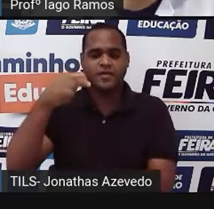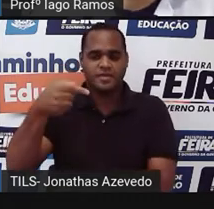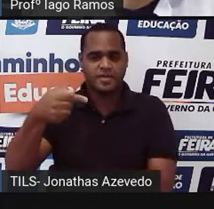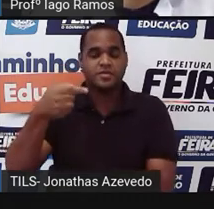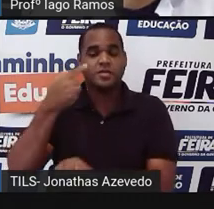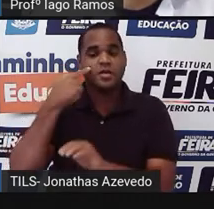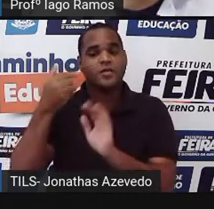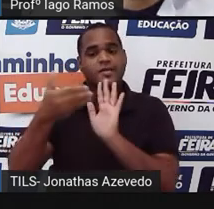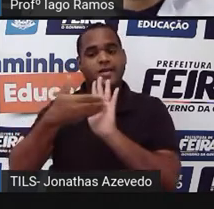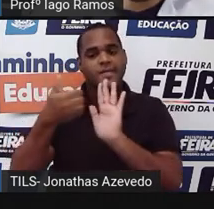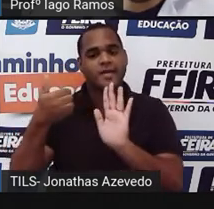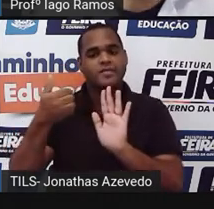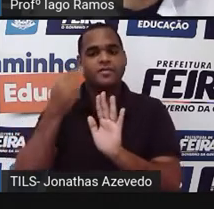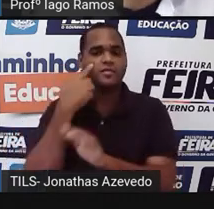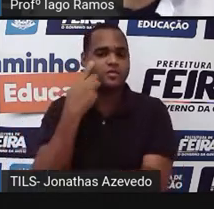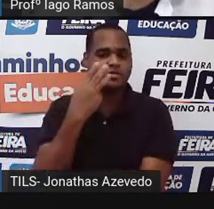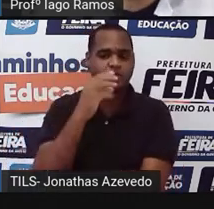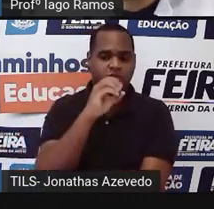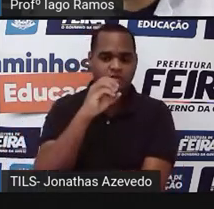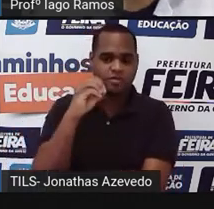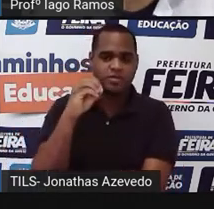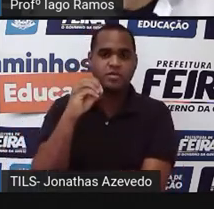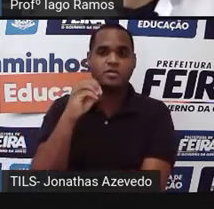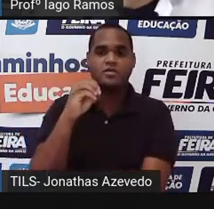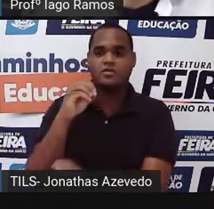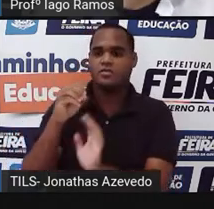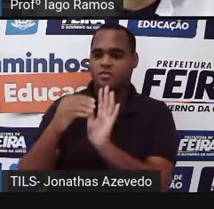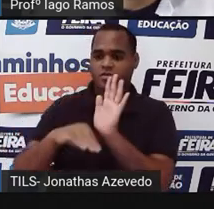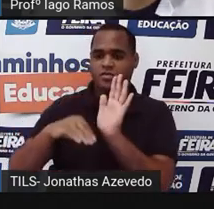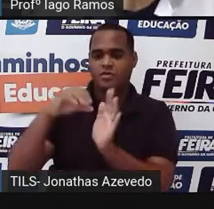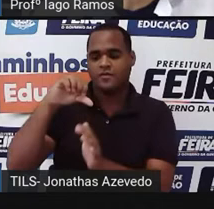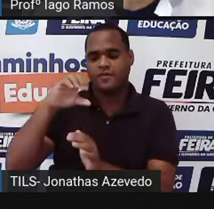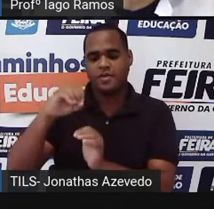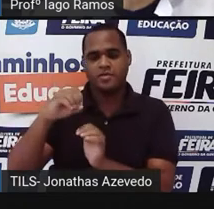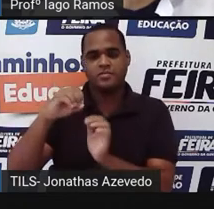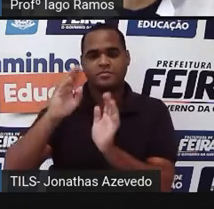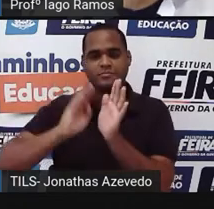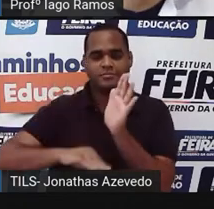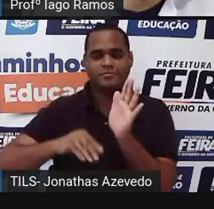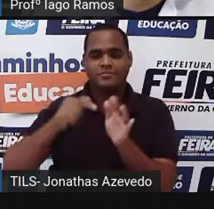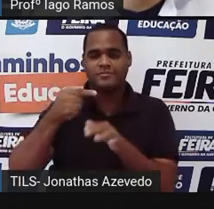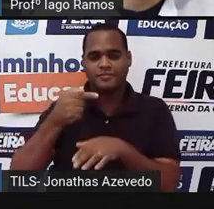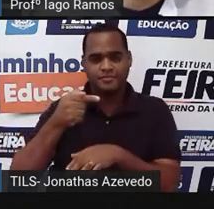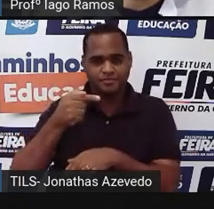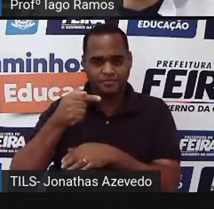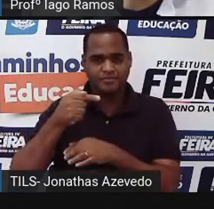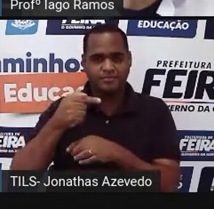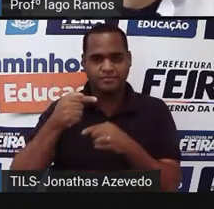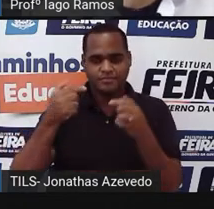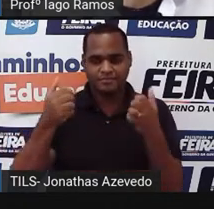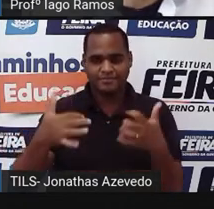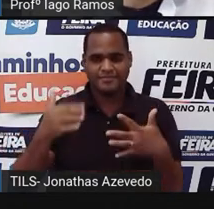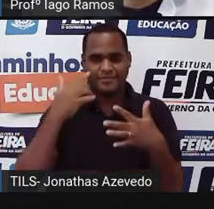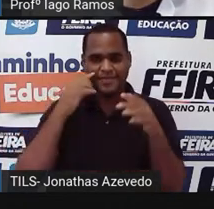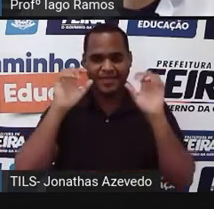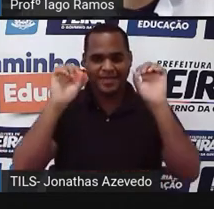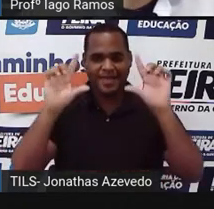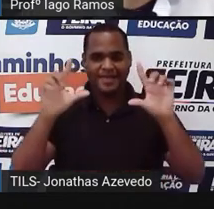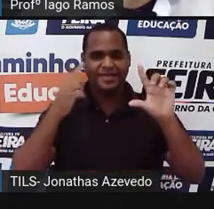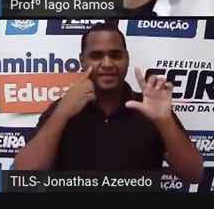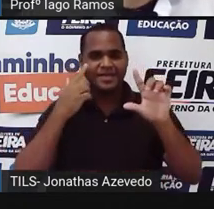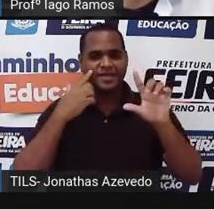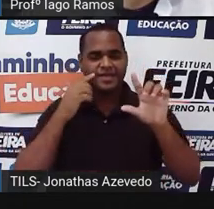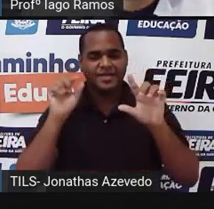separo 300 do 90 e do 7 tá? Ali na tela eu escrevi a soma 300